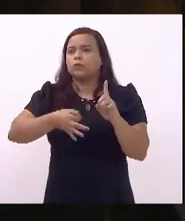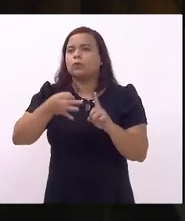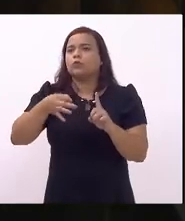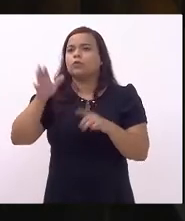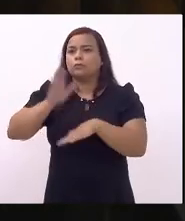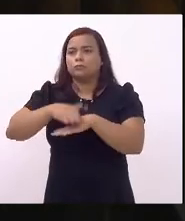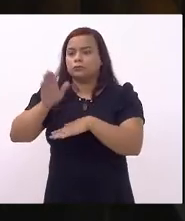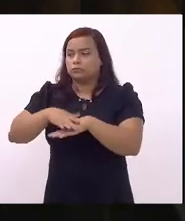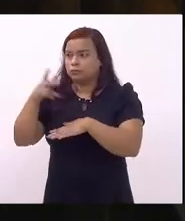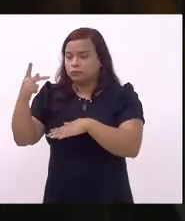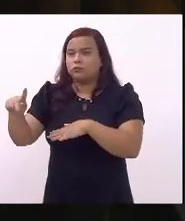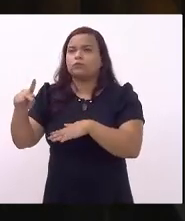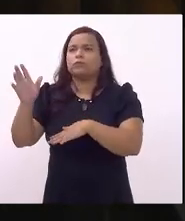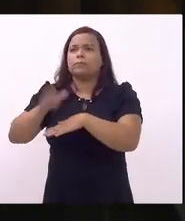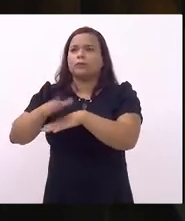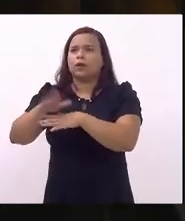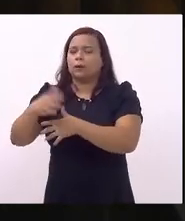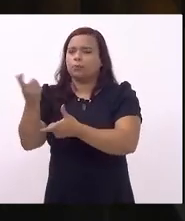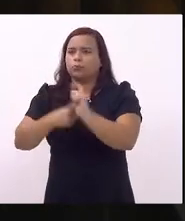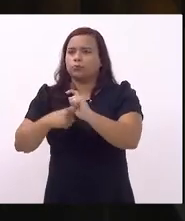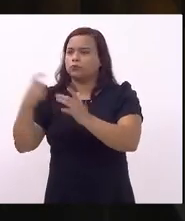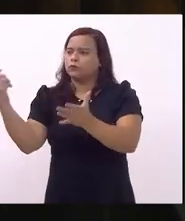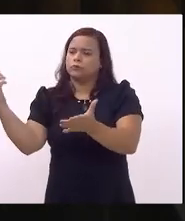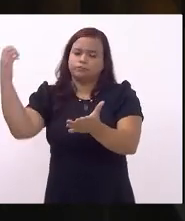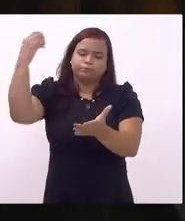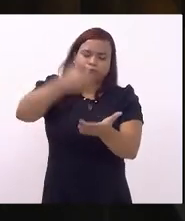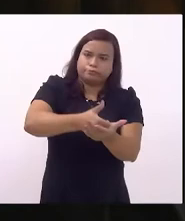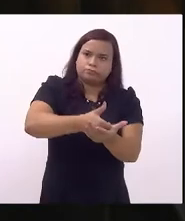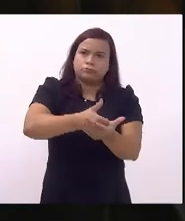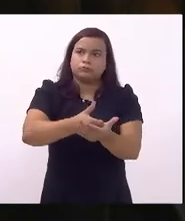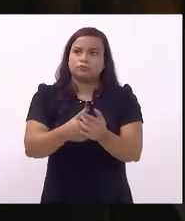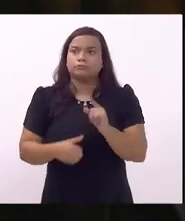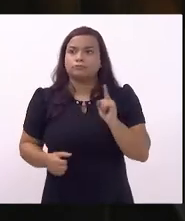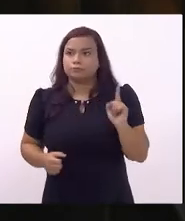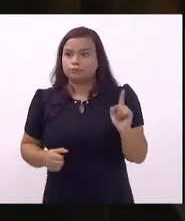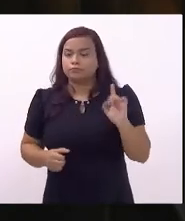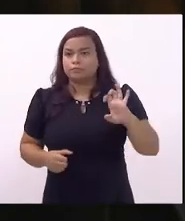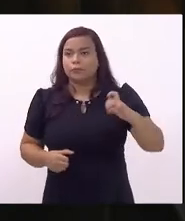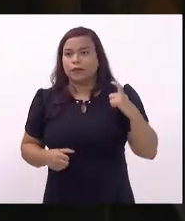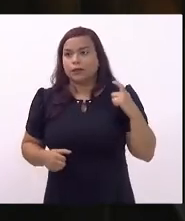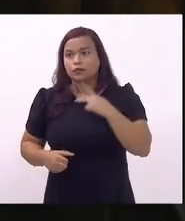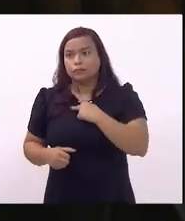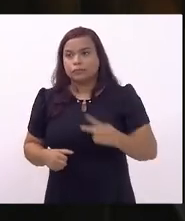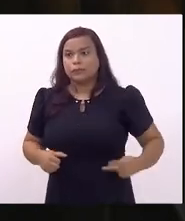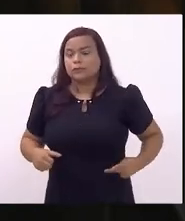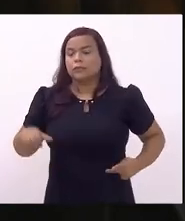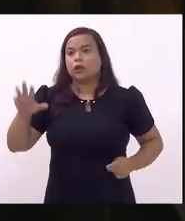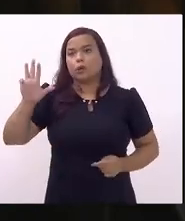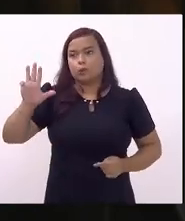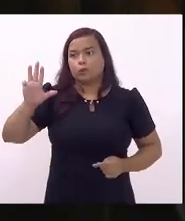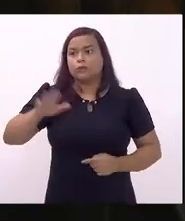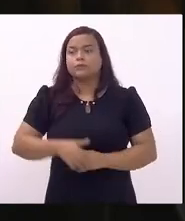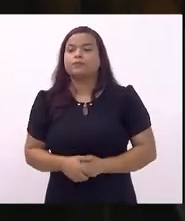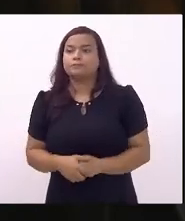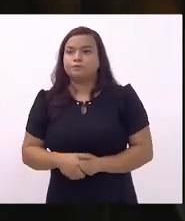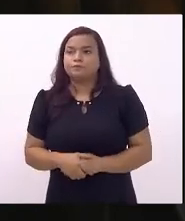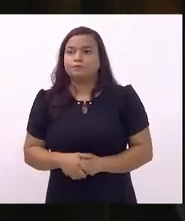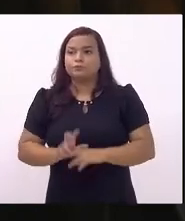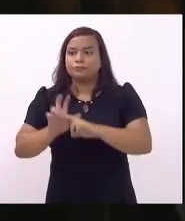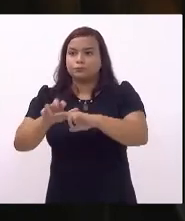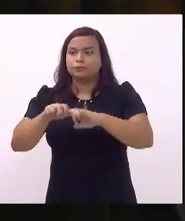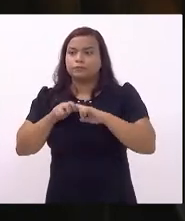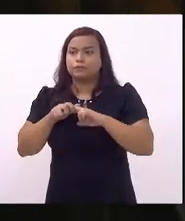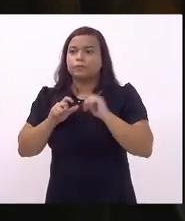uma multa em espécie ao ex-presidente Luiz Inácio Lula da Silva por ter